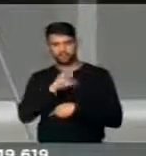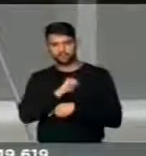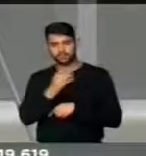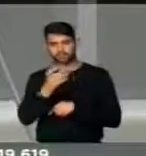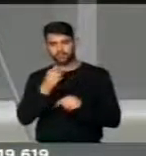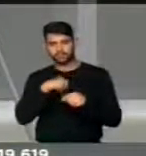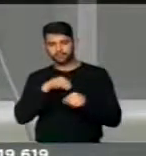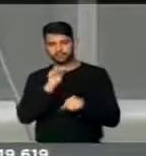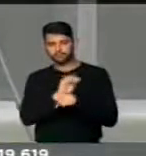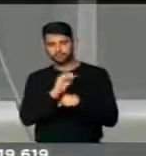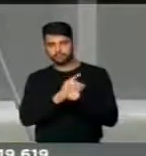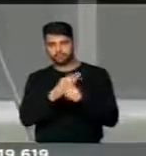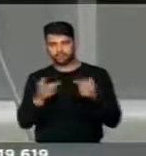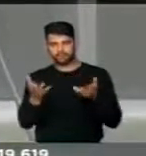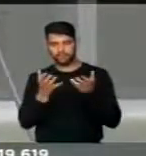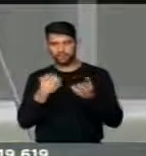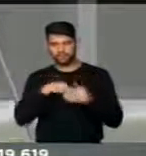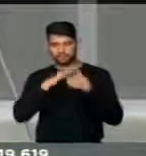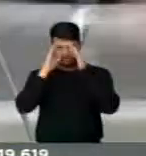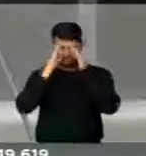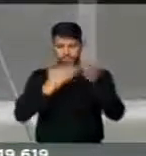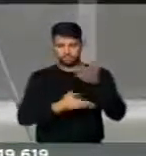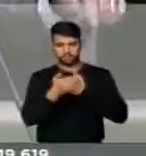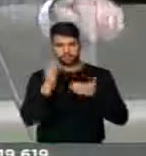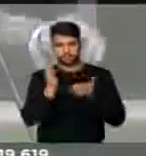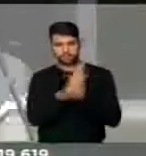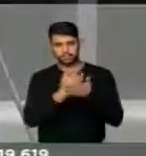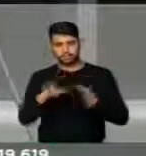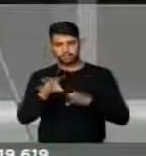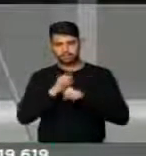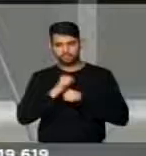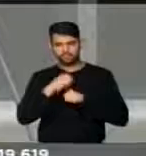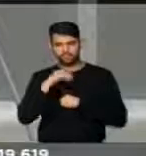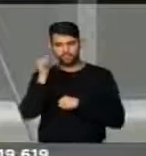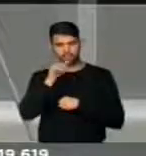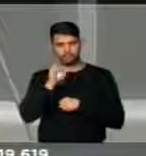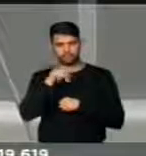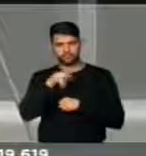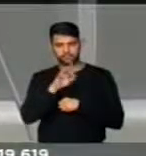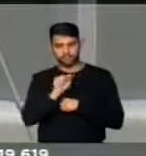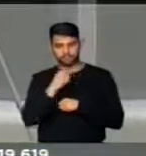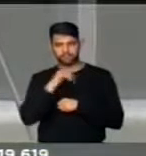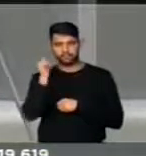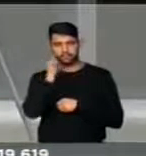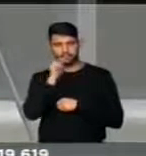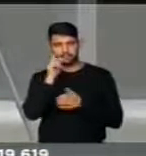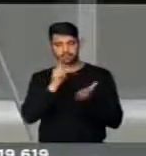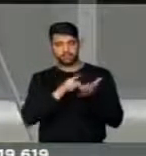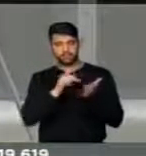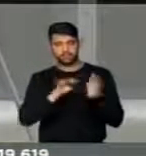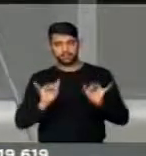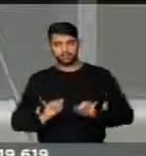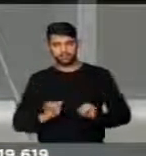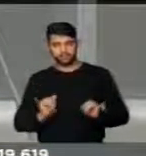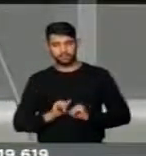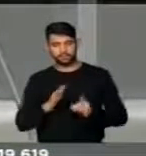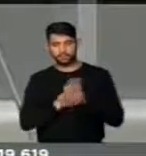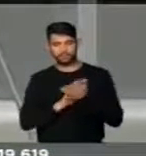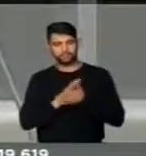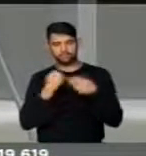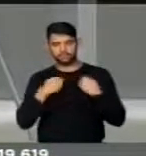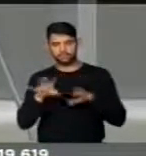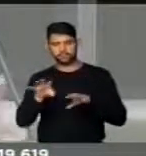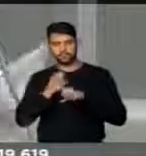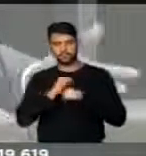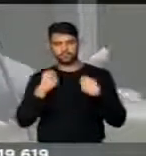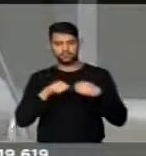ela quer ser cuidada, ela quer ser respeitada, quem quer ser empoderada é feminista. Agora a mulher de fato que está sofrendo, ela não precisa